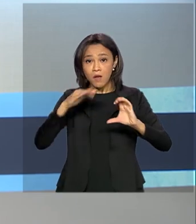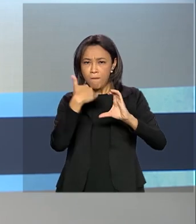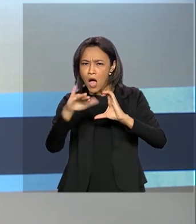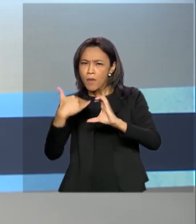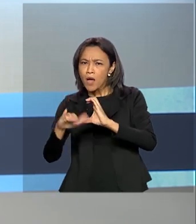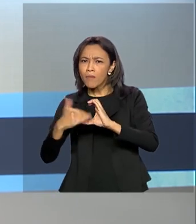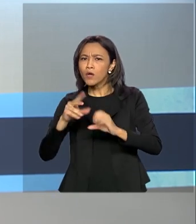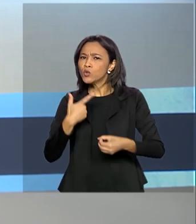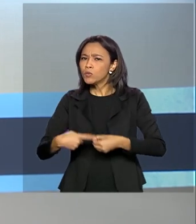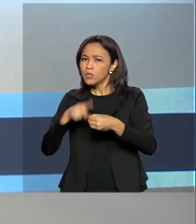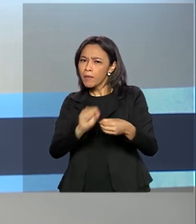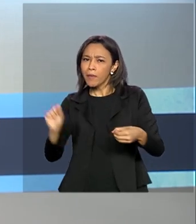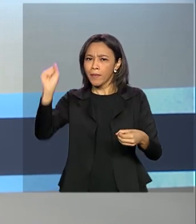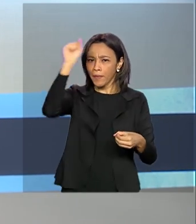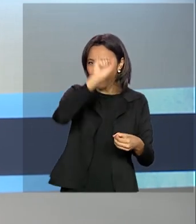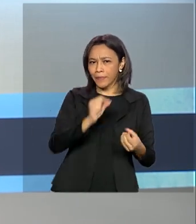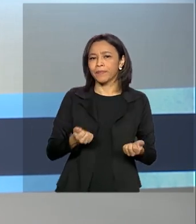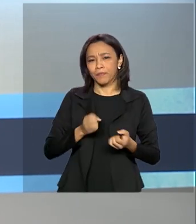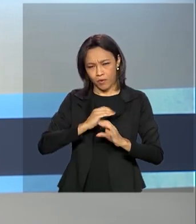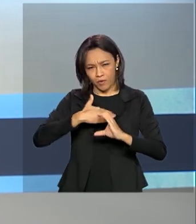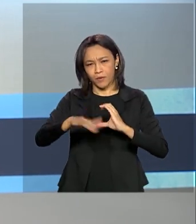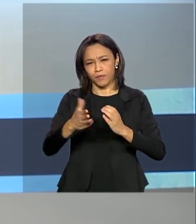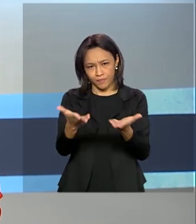.gov.br